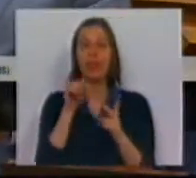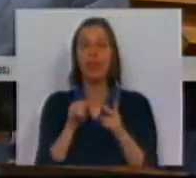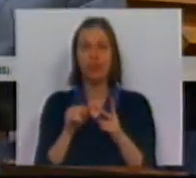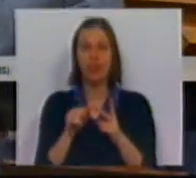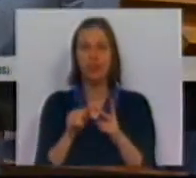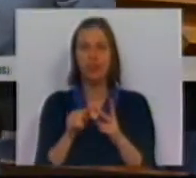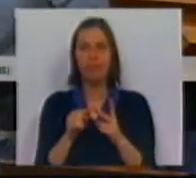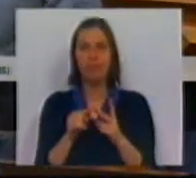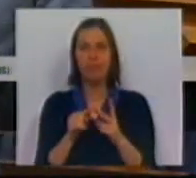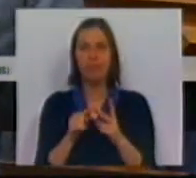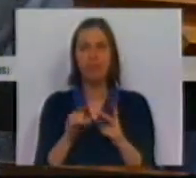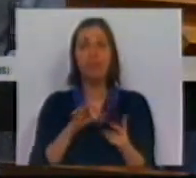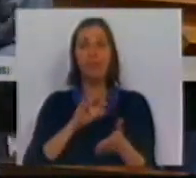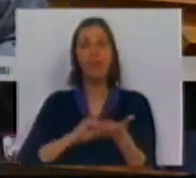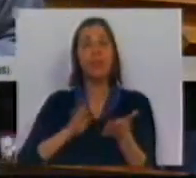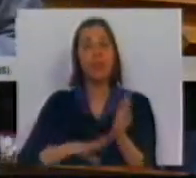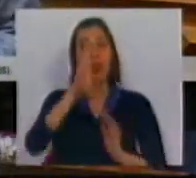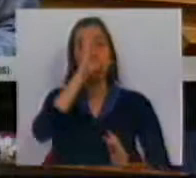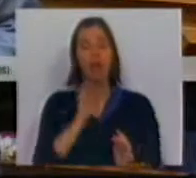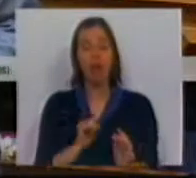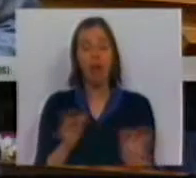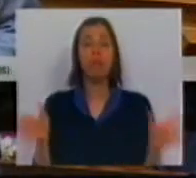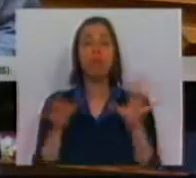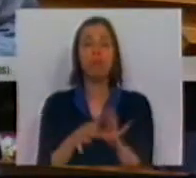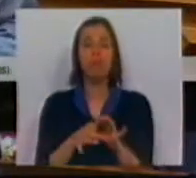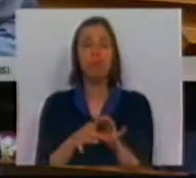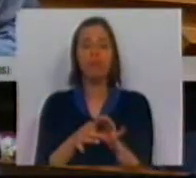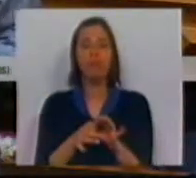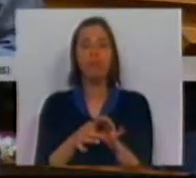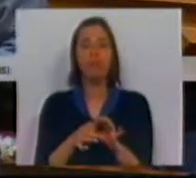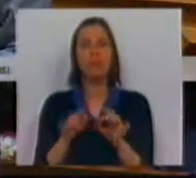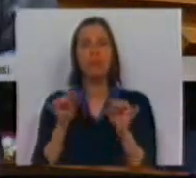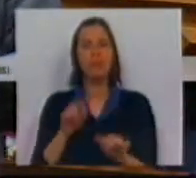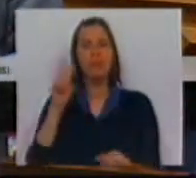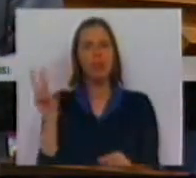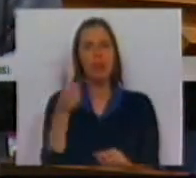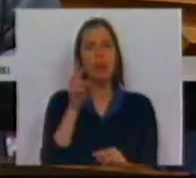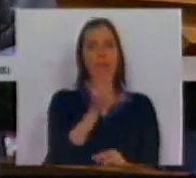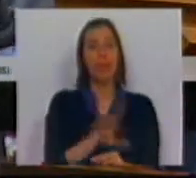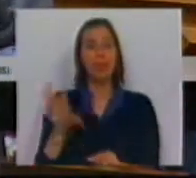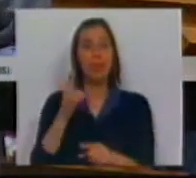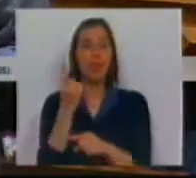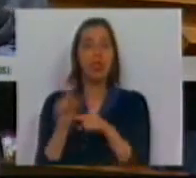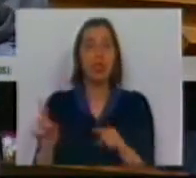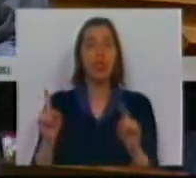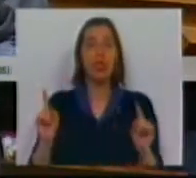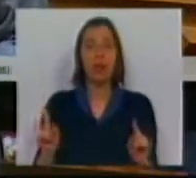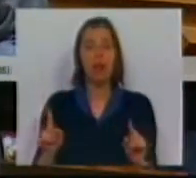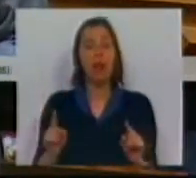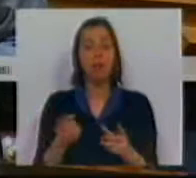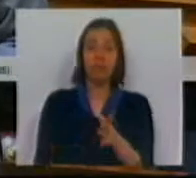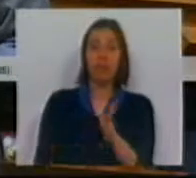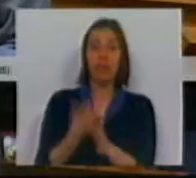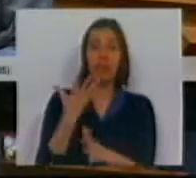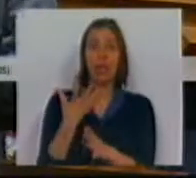ao Sr. Secretário de Estado, tem a ver com estes dois mecanismos de excepcionalidade que são